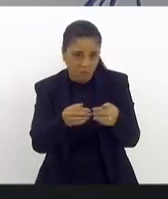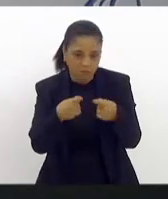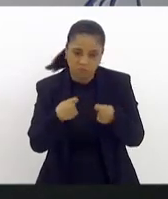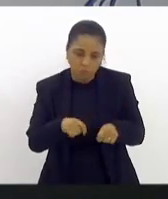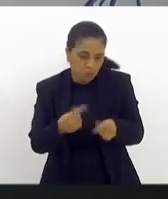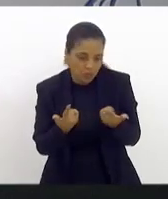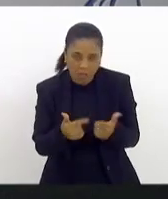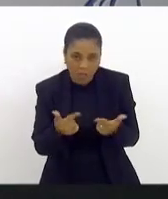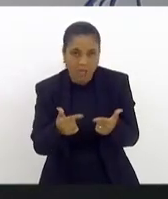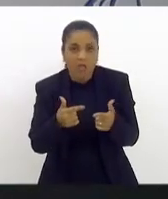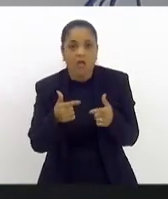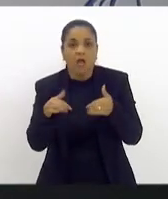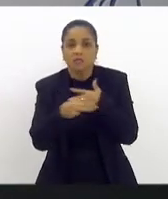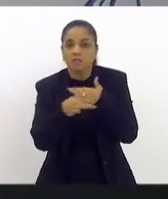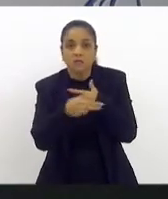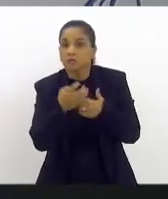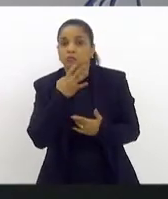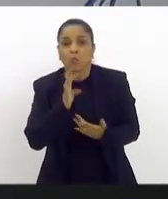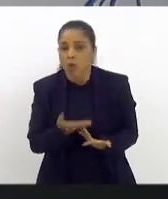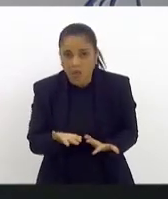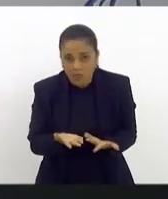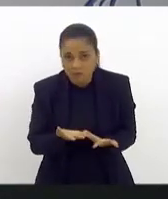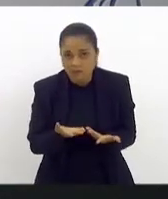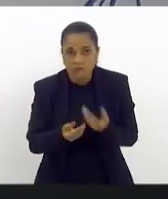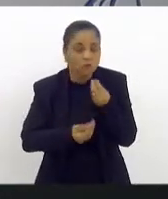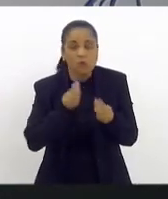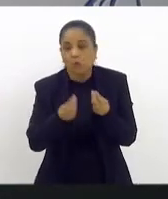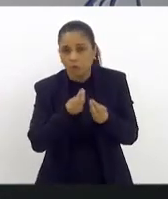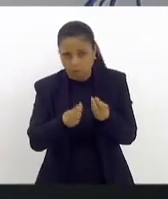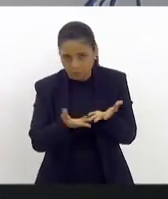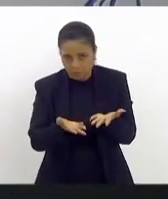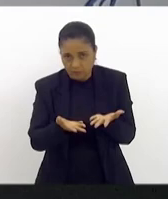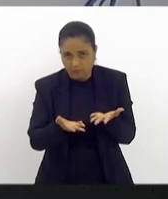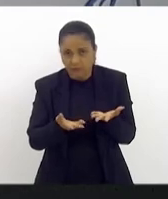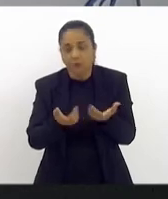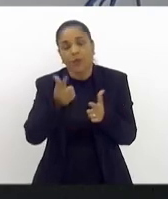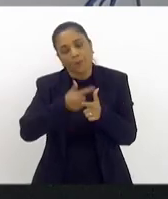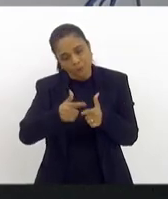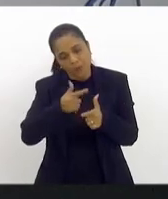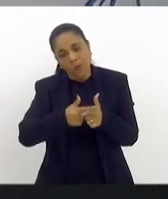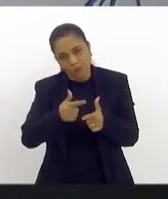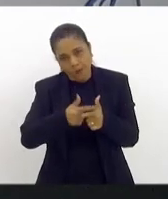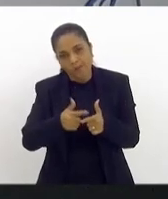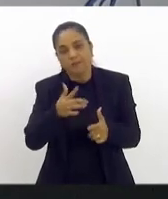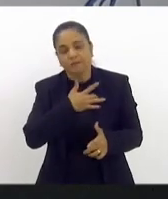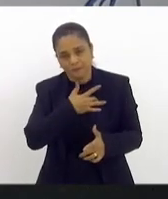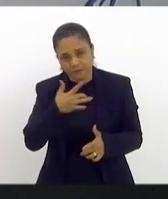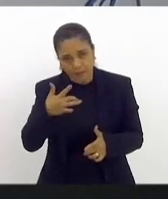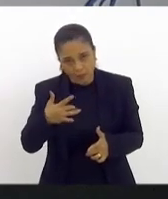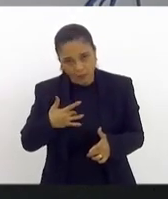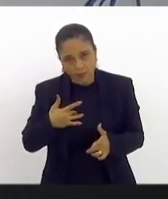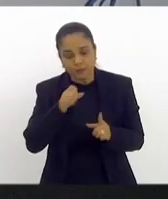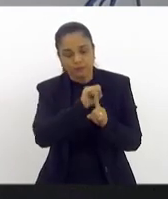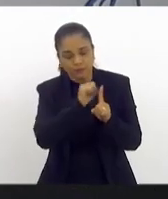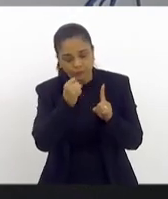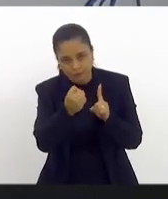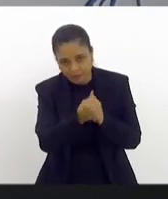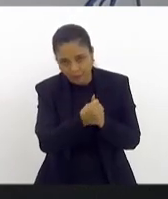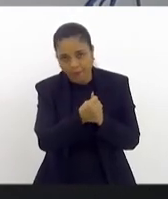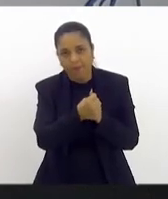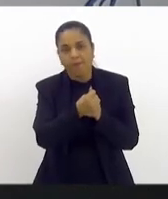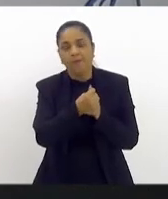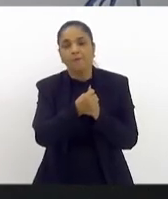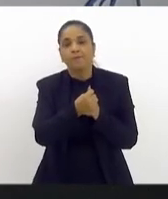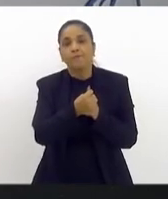a cidade não tem nada, ninguém conhece. Então, nós temos realmente um problema público, um problema de saúde, um problema social, que o